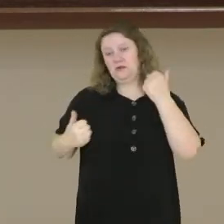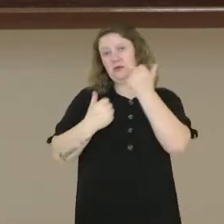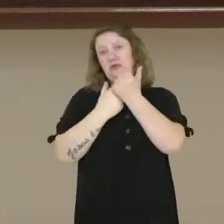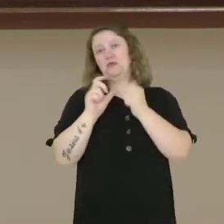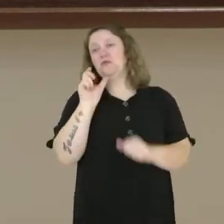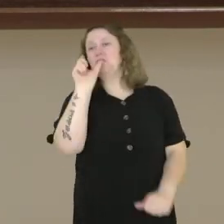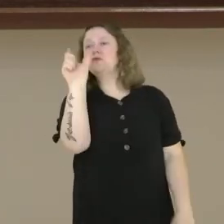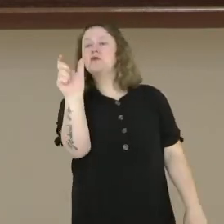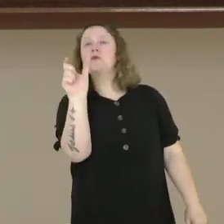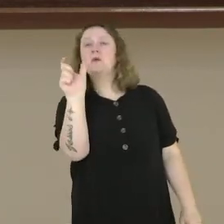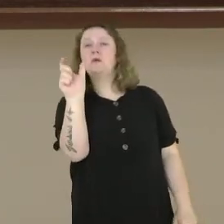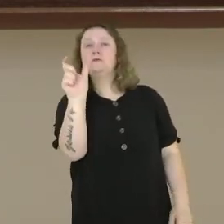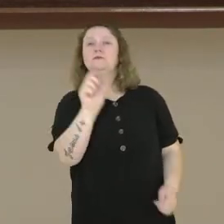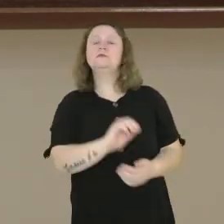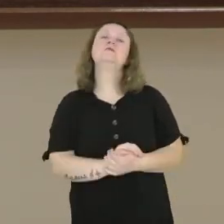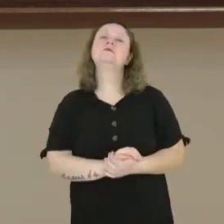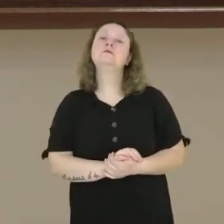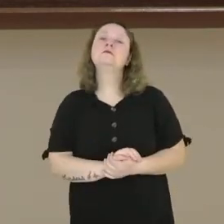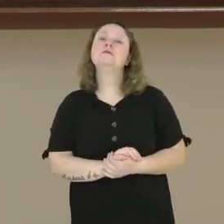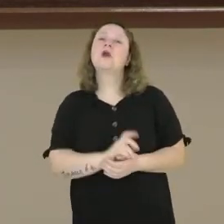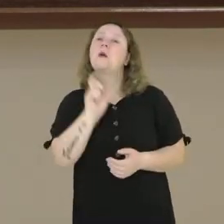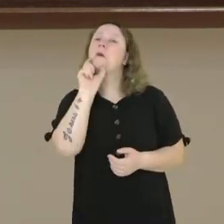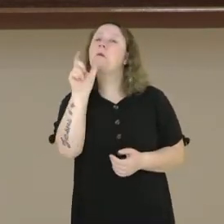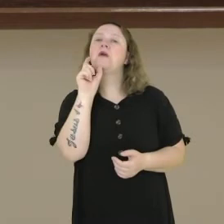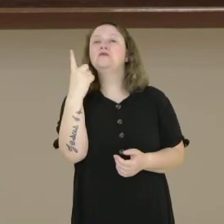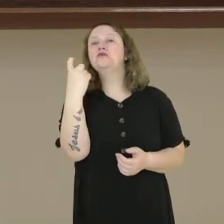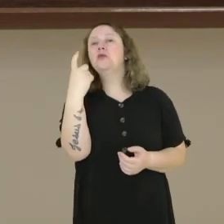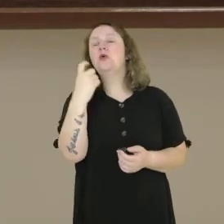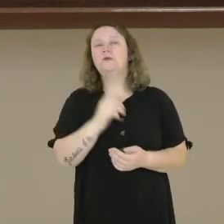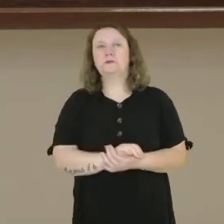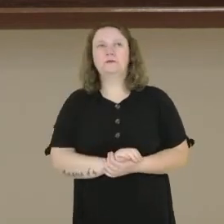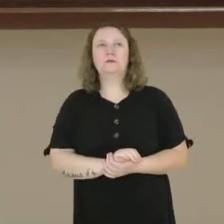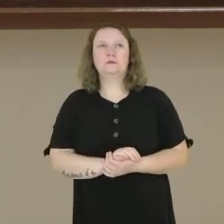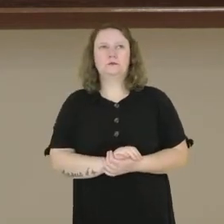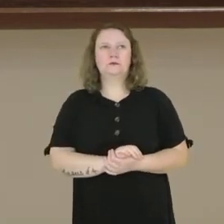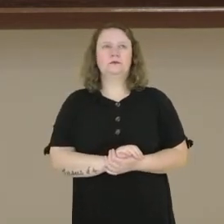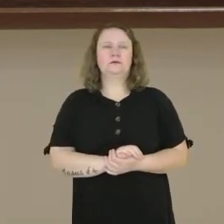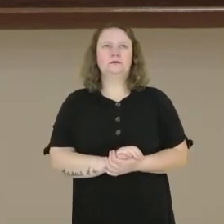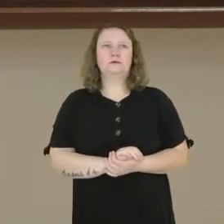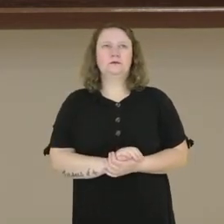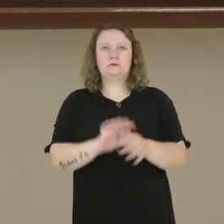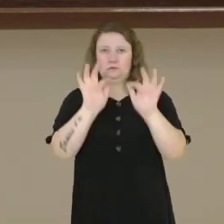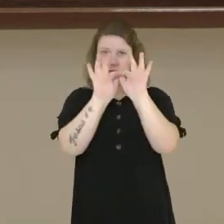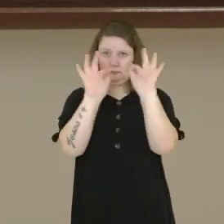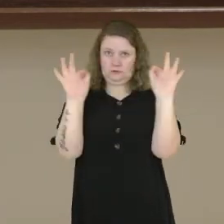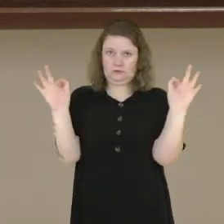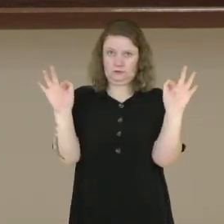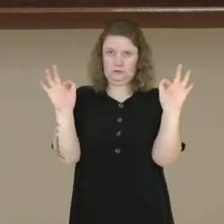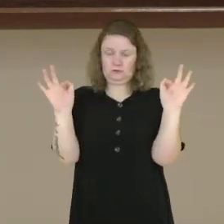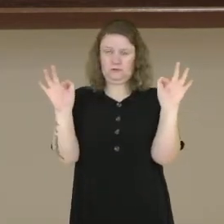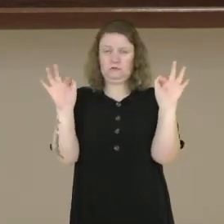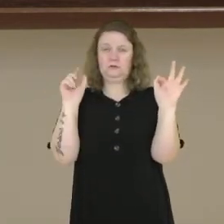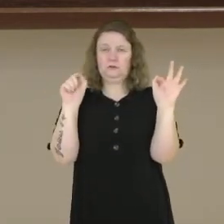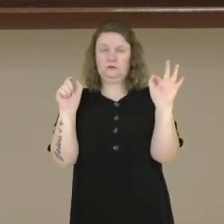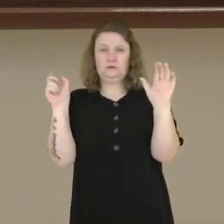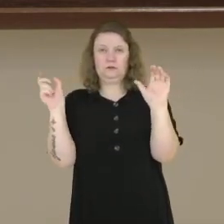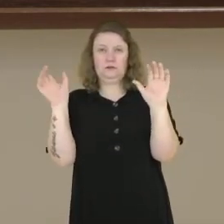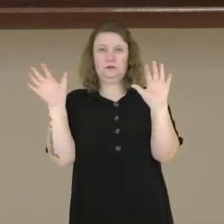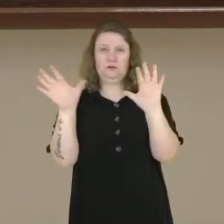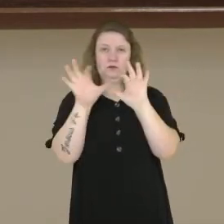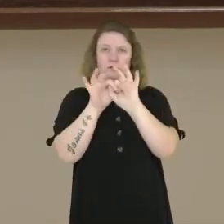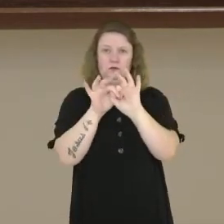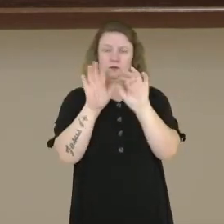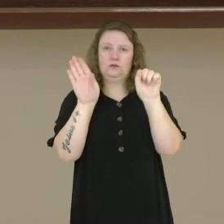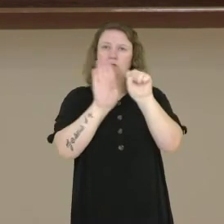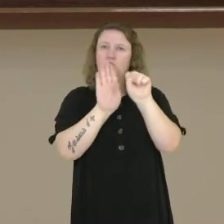por uma palavrinha só. As orações subordinadas substantivas têm papel de